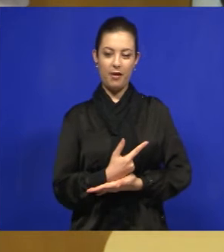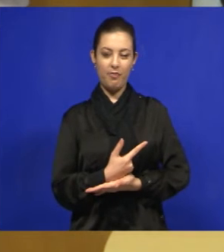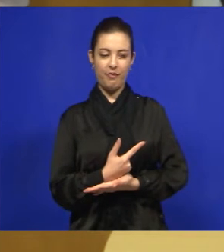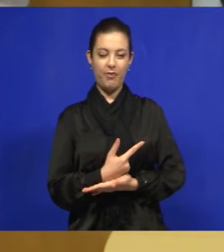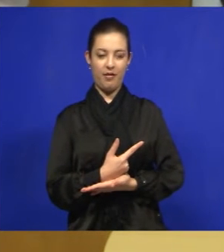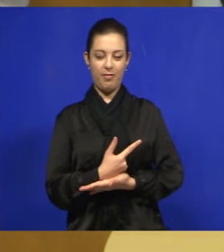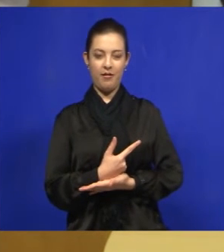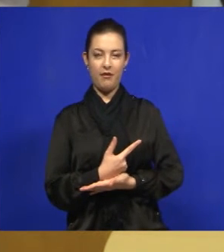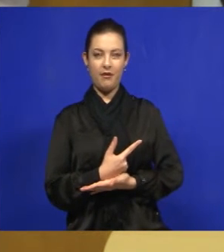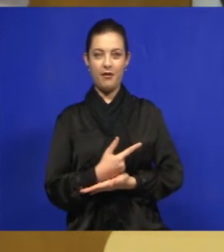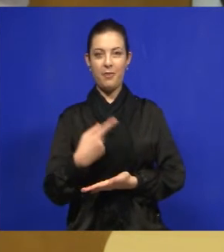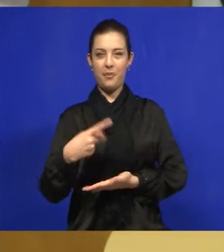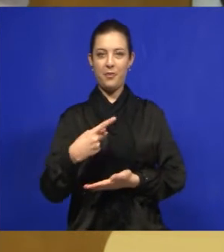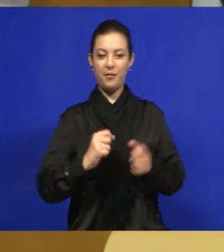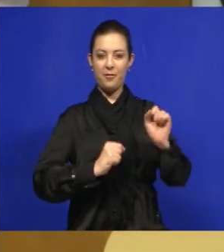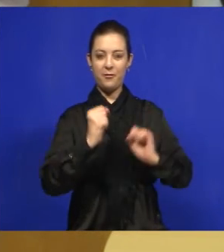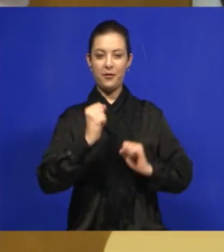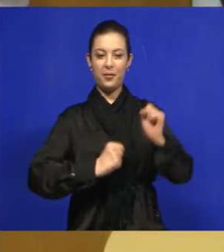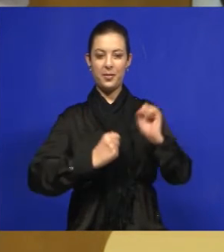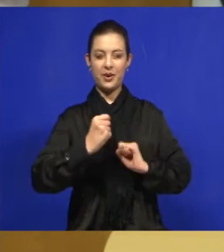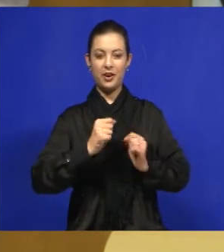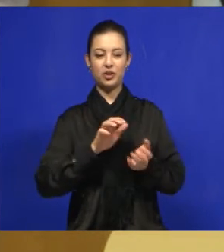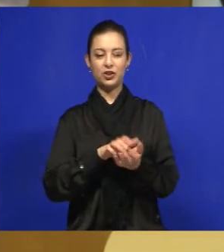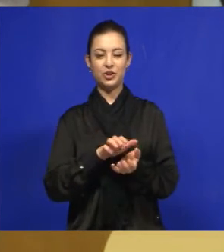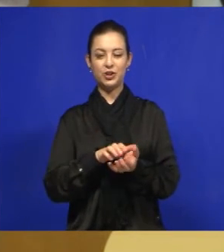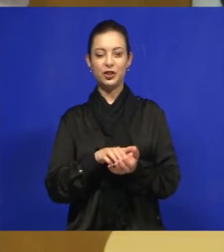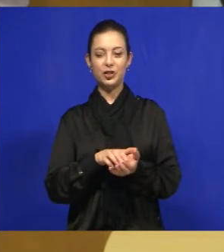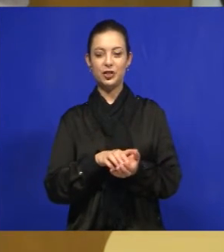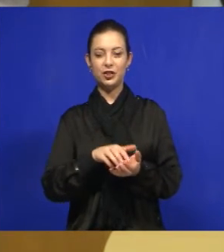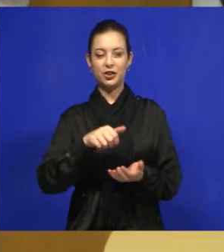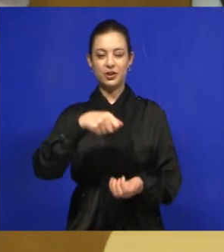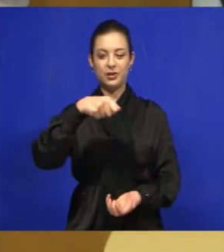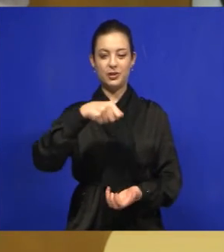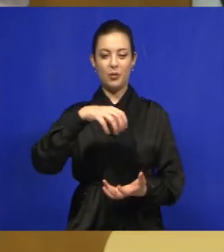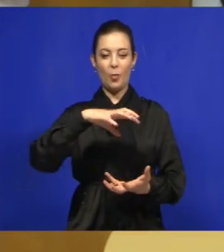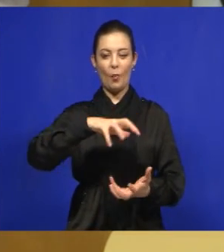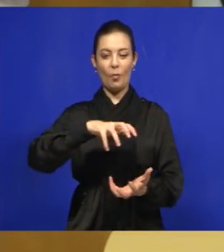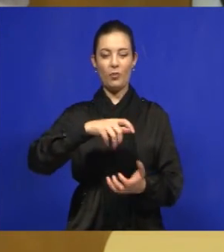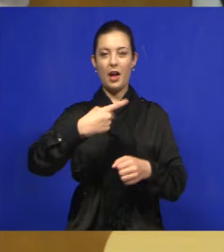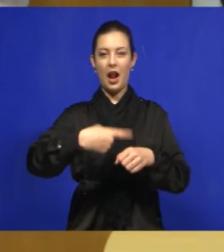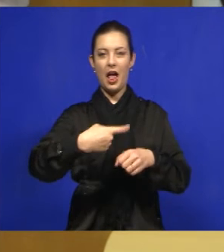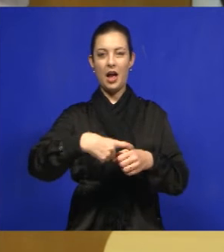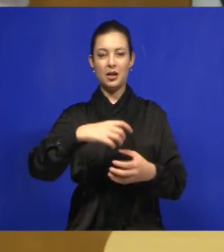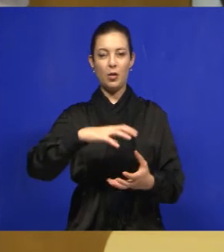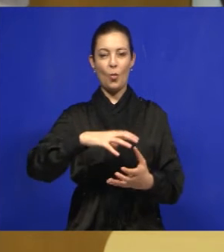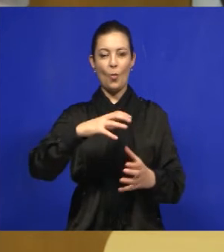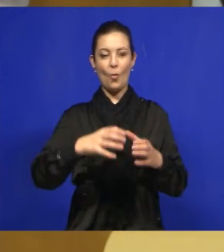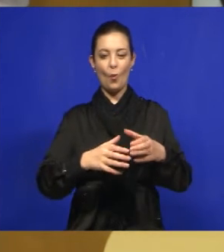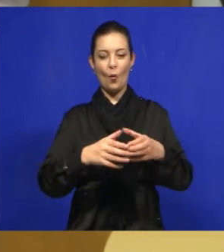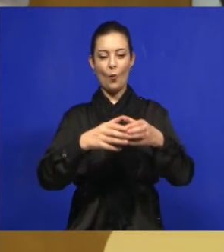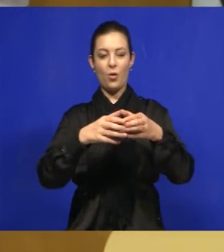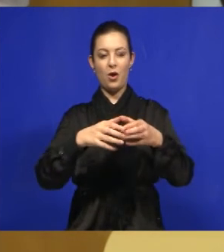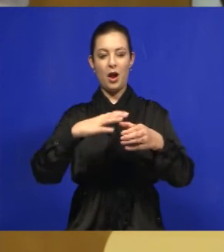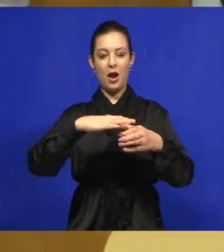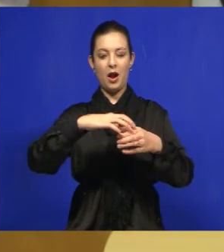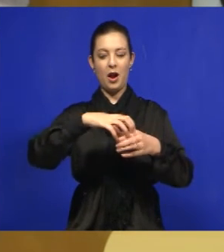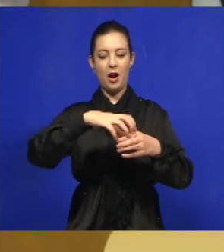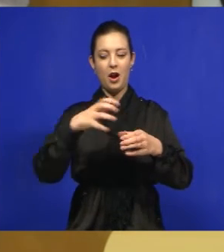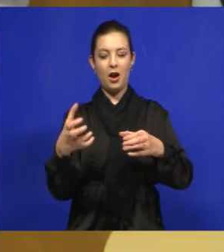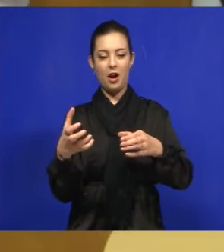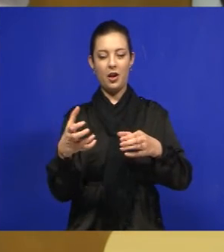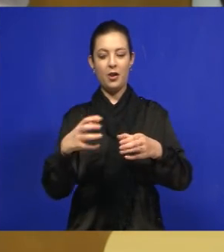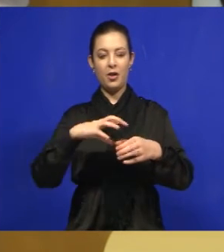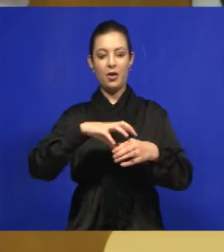comprava biscoitos da fábrica de biscoito de Jacareí, vinha numa lata, aquela flor de Jacareí, um biscoito muito